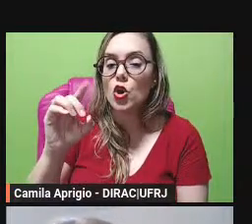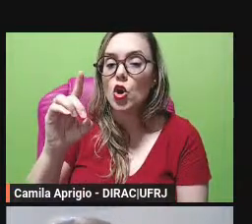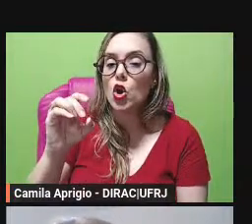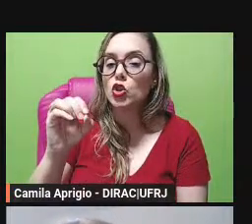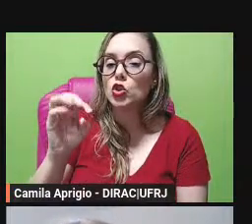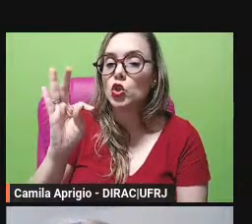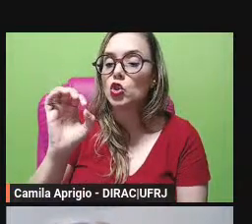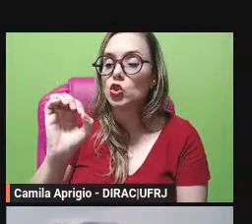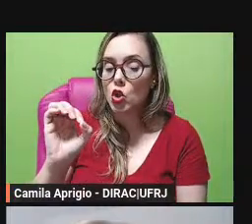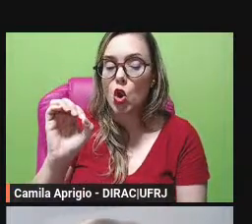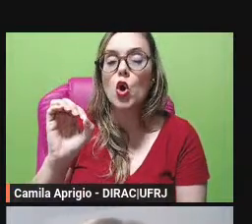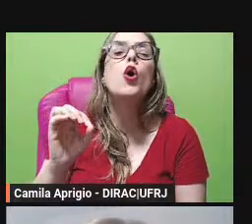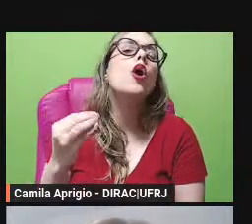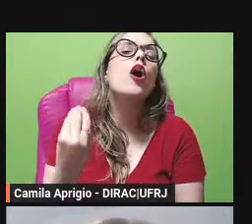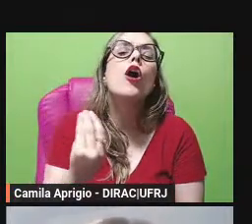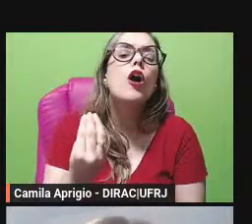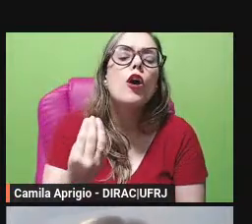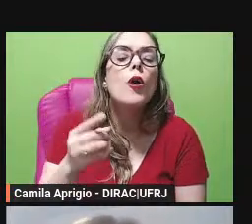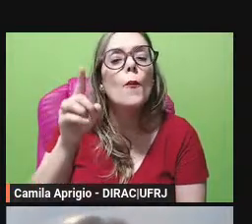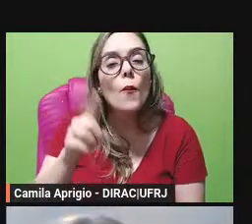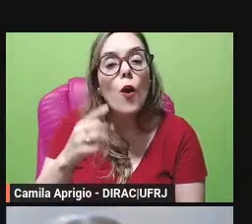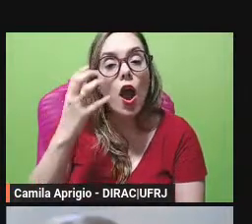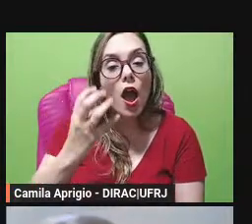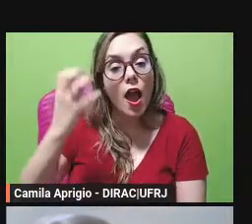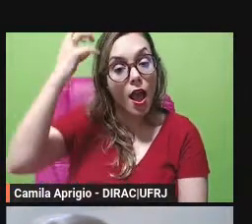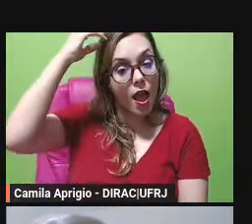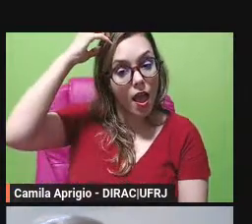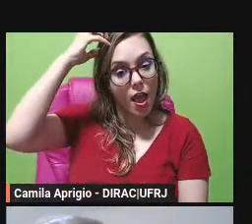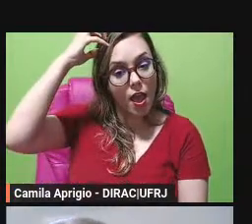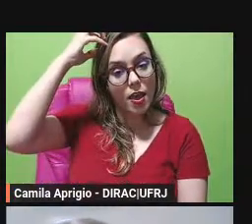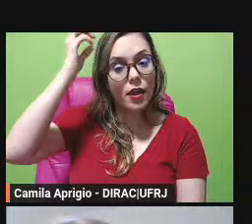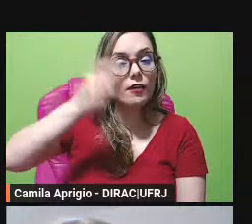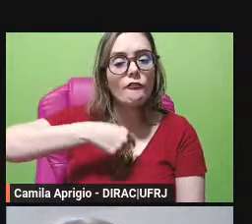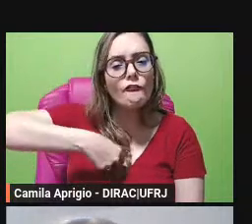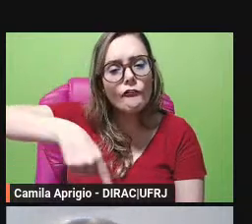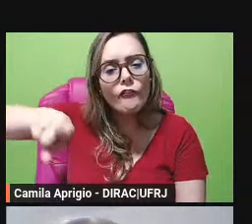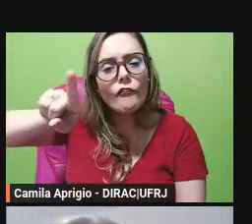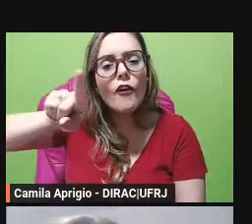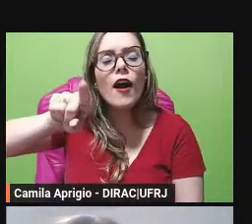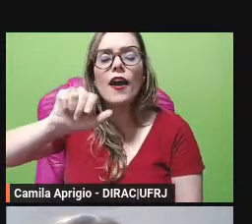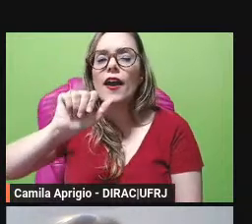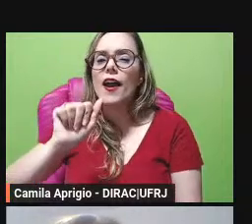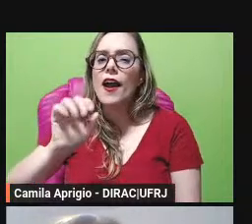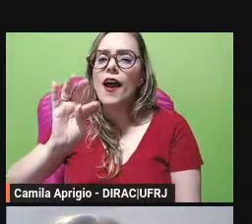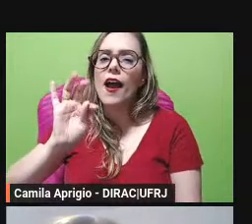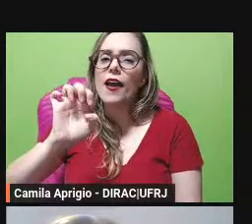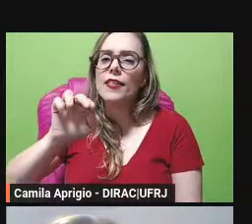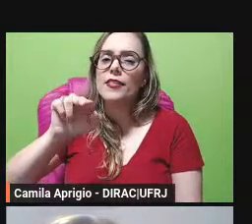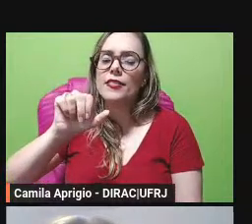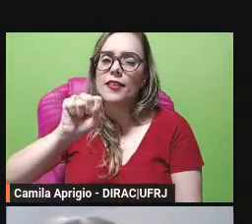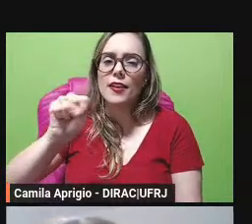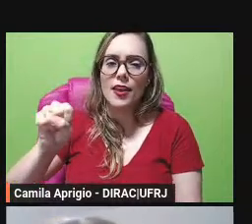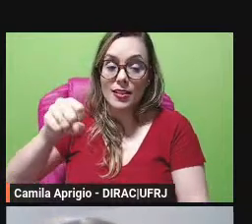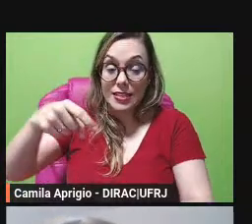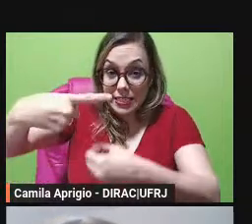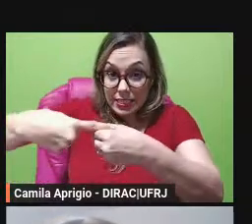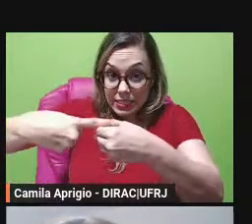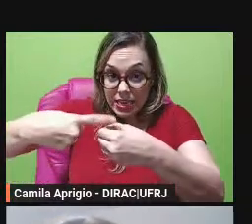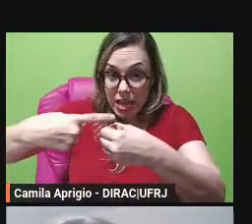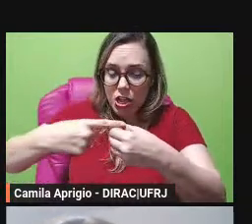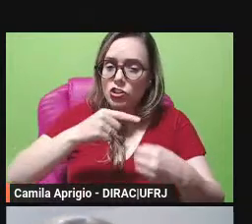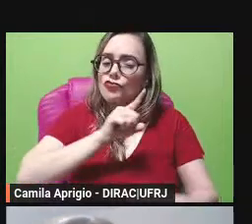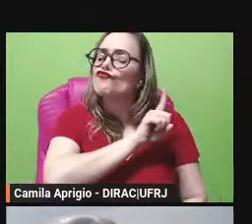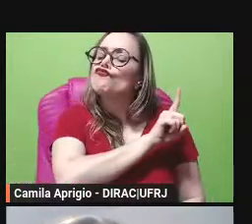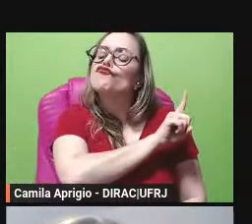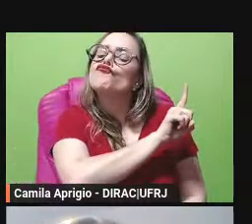Leutíquides vai até Atenas convencer os atenienses a